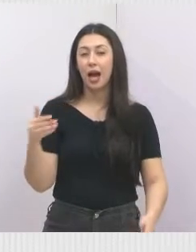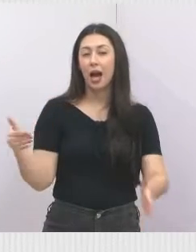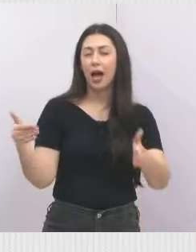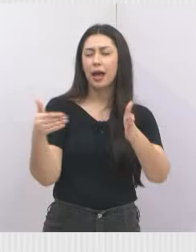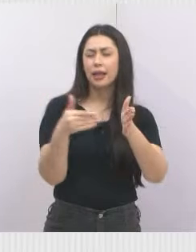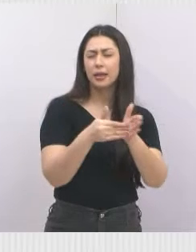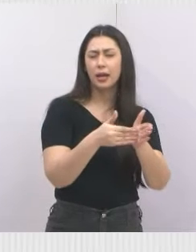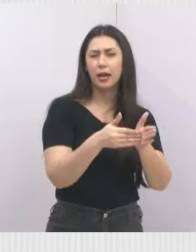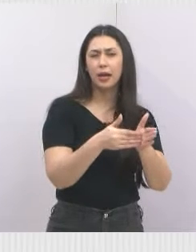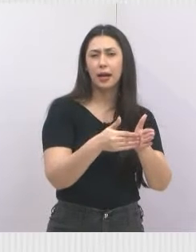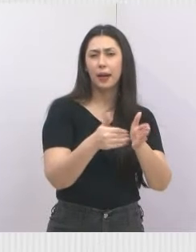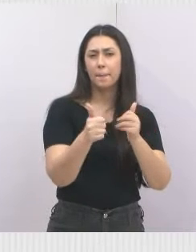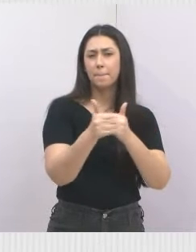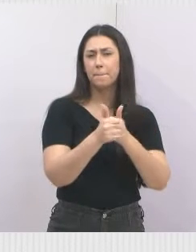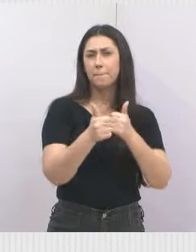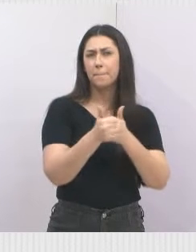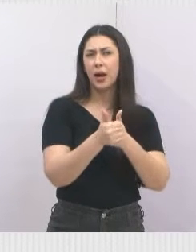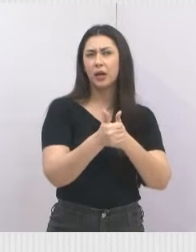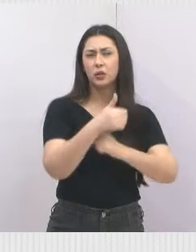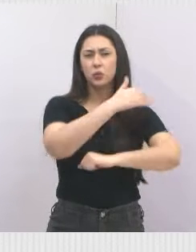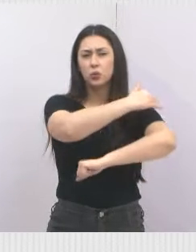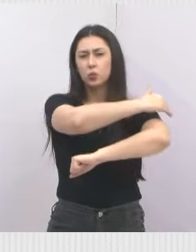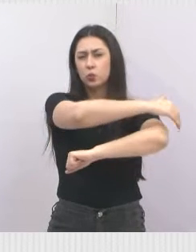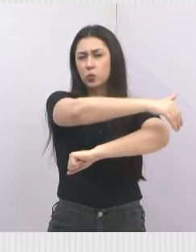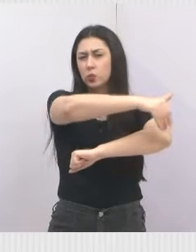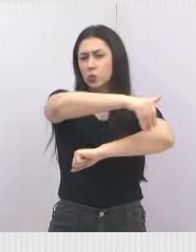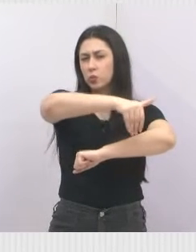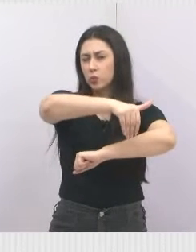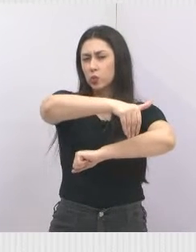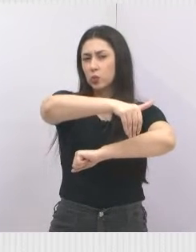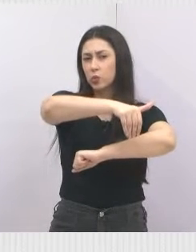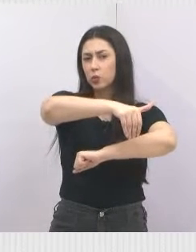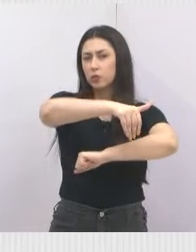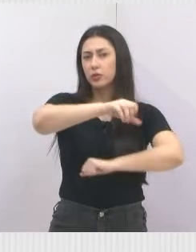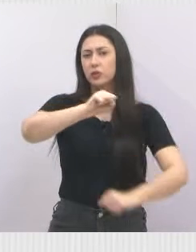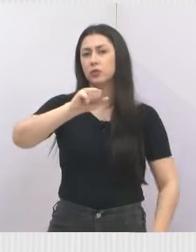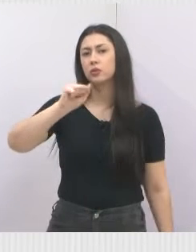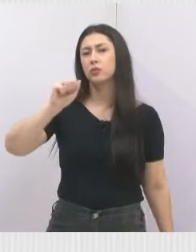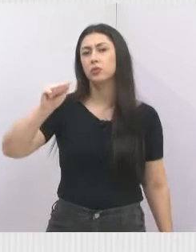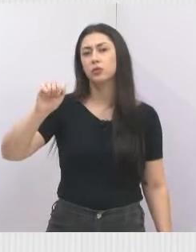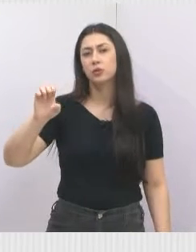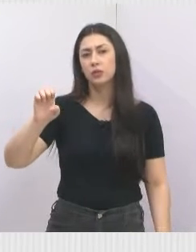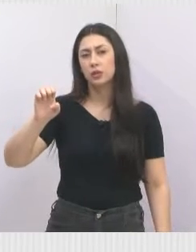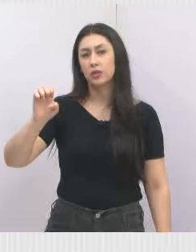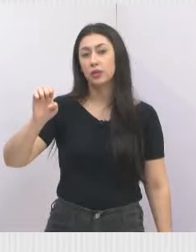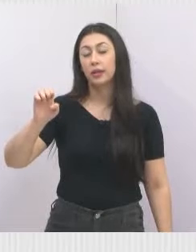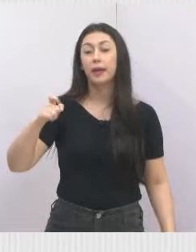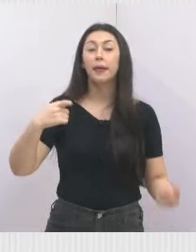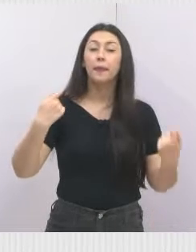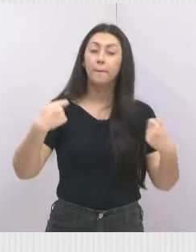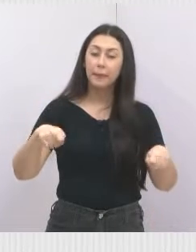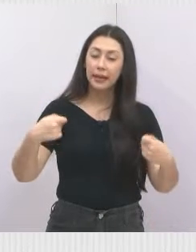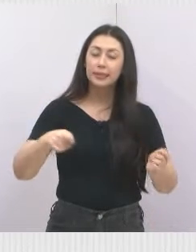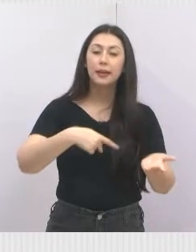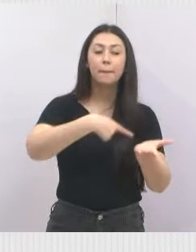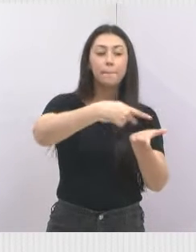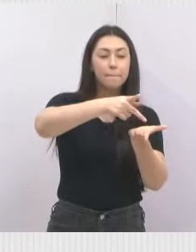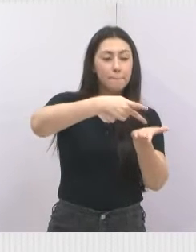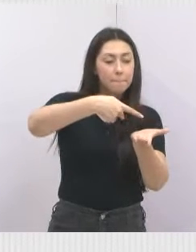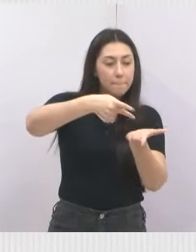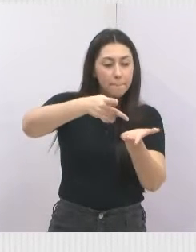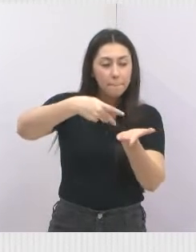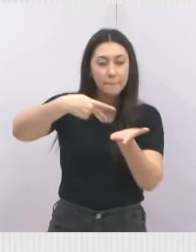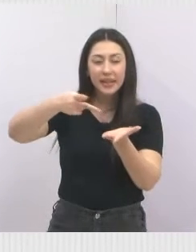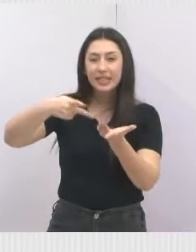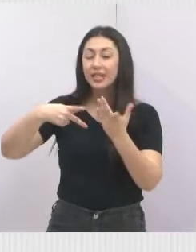depois ali do espetinho, na curva lá perto do tratamento do sai, de água, tem que pintar dos dois